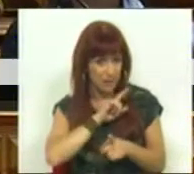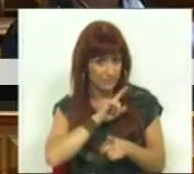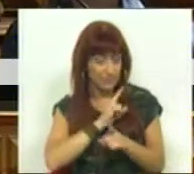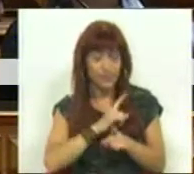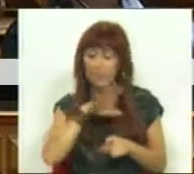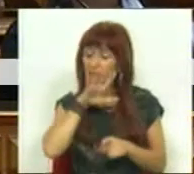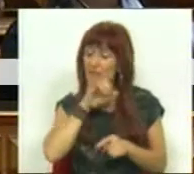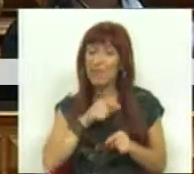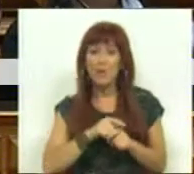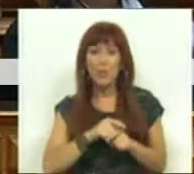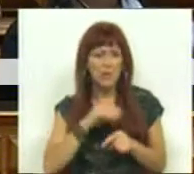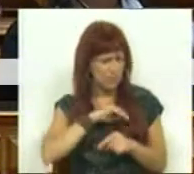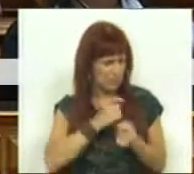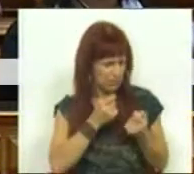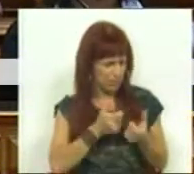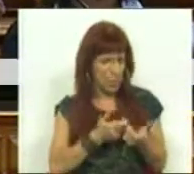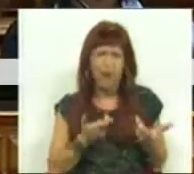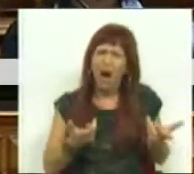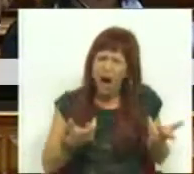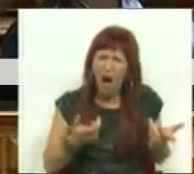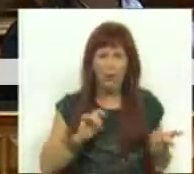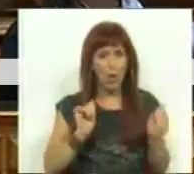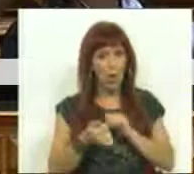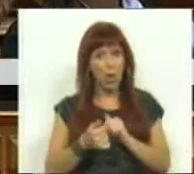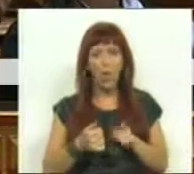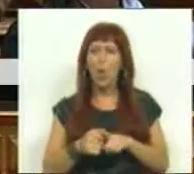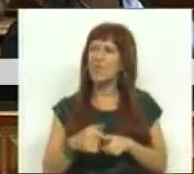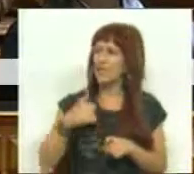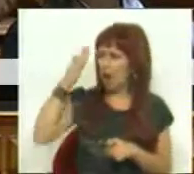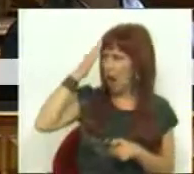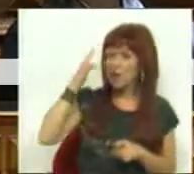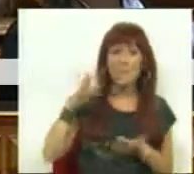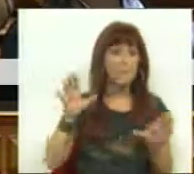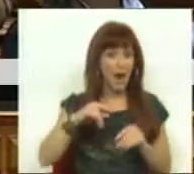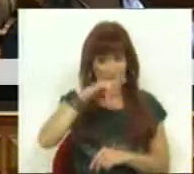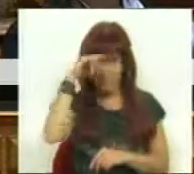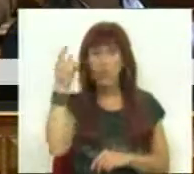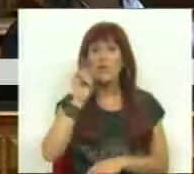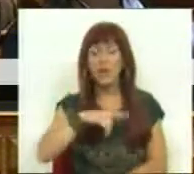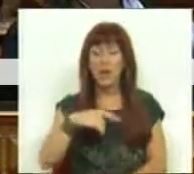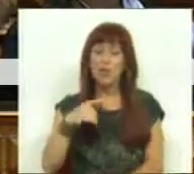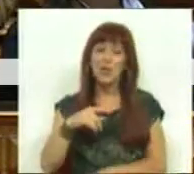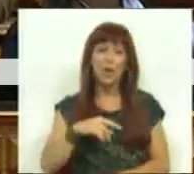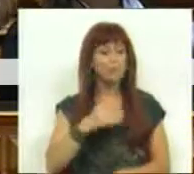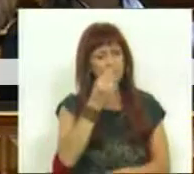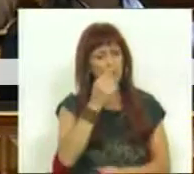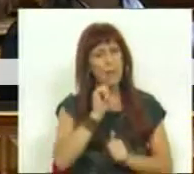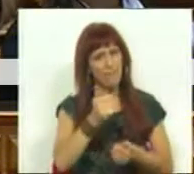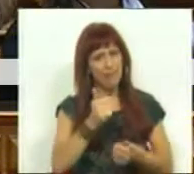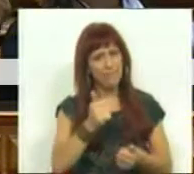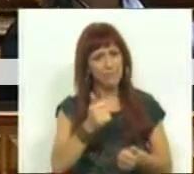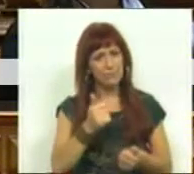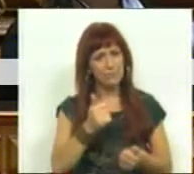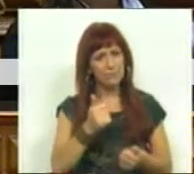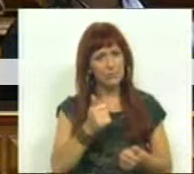Porque as famílias de mau rendimento são aquelas que, ao contrário do que nos podia parecer, têm mais dificuldades em ter um regime alimentar correto